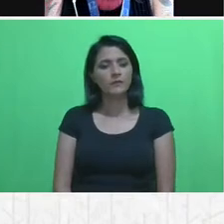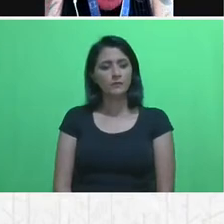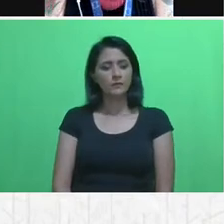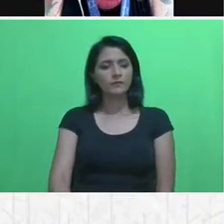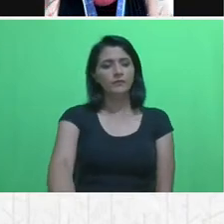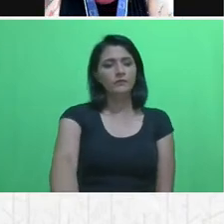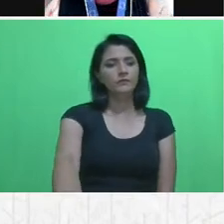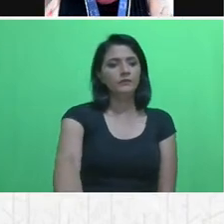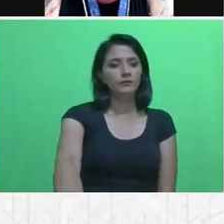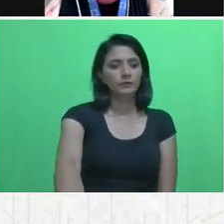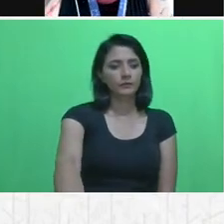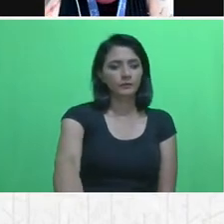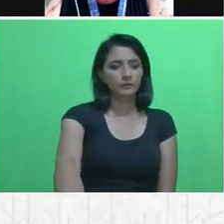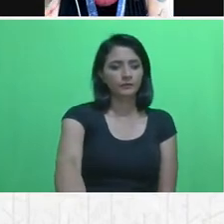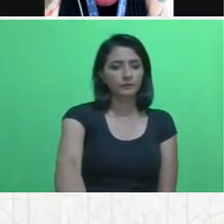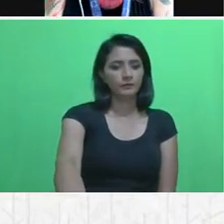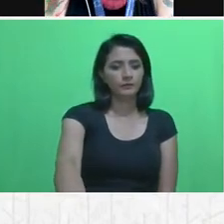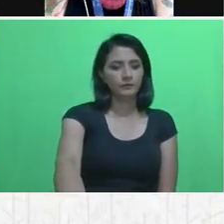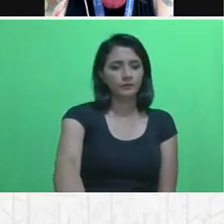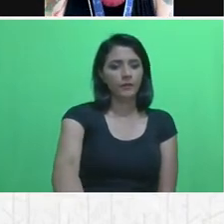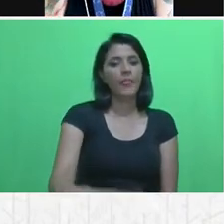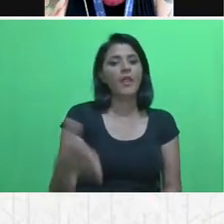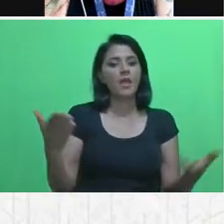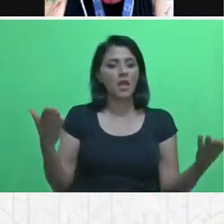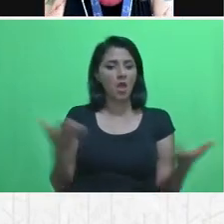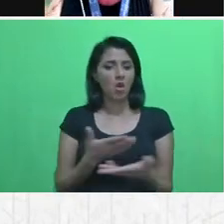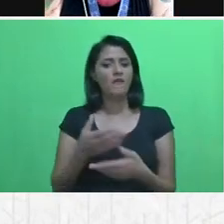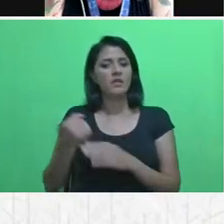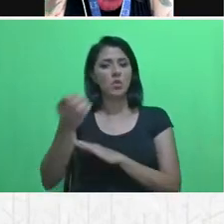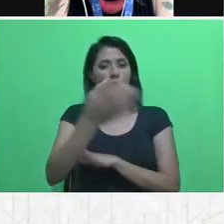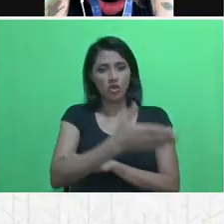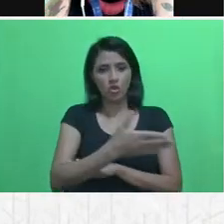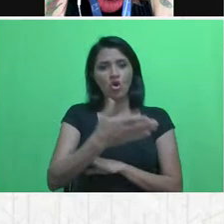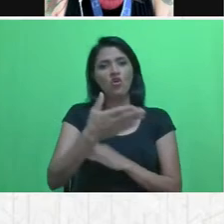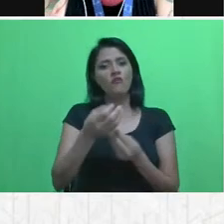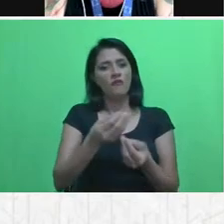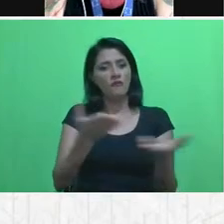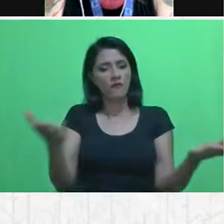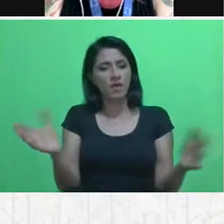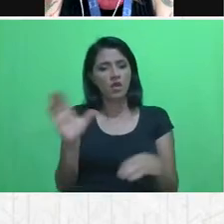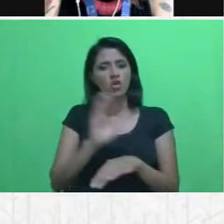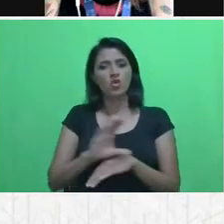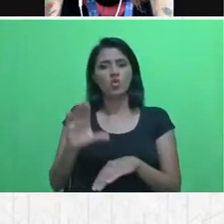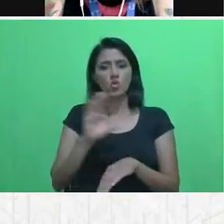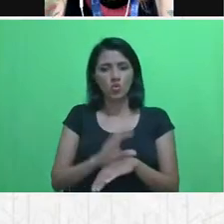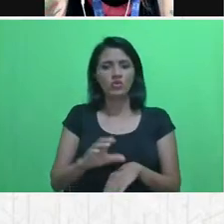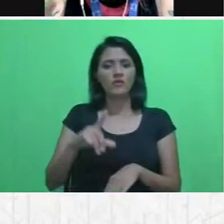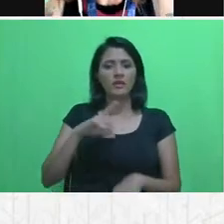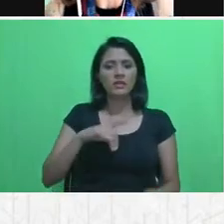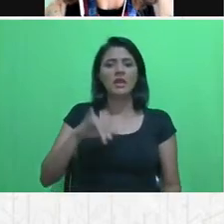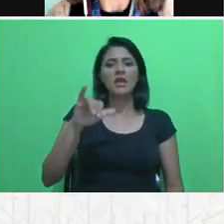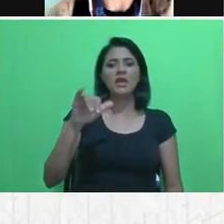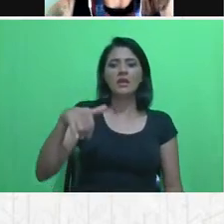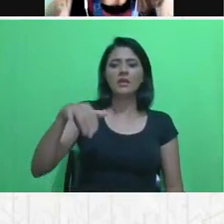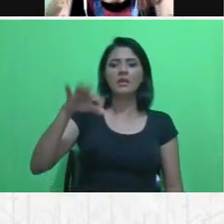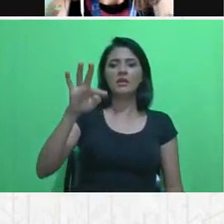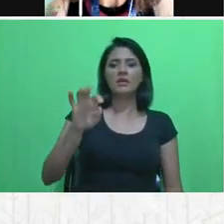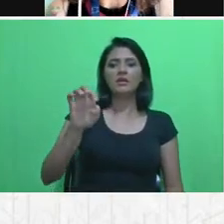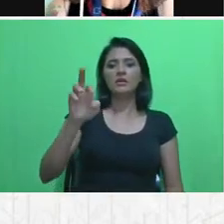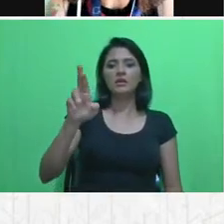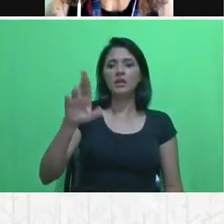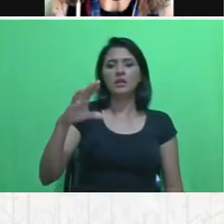As parcerias, essa agora vai ter uma nova oferta no DF do curso, que vai ser intercampos, vai ser em parceria com